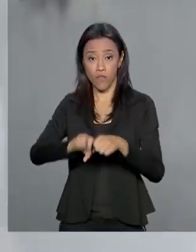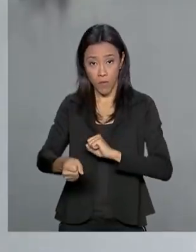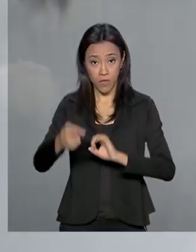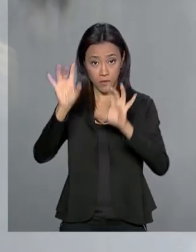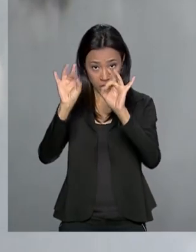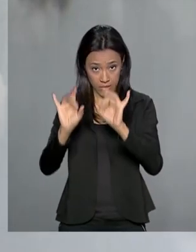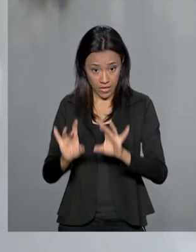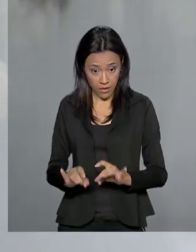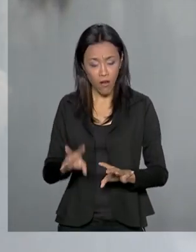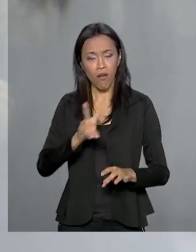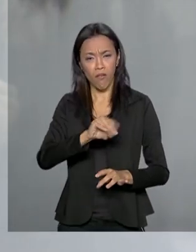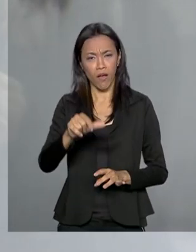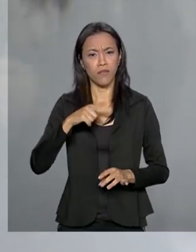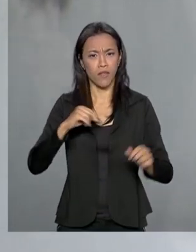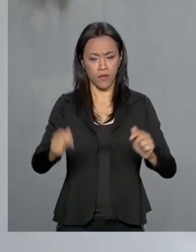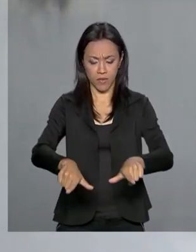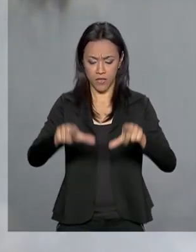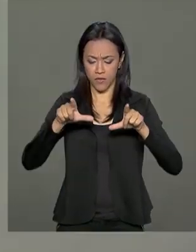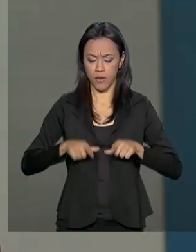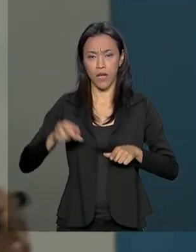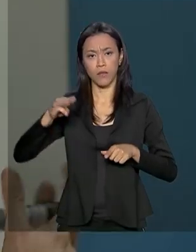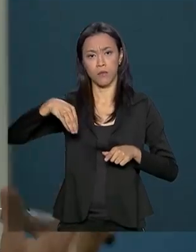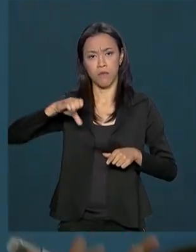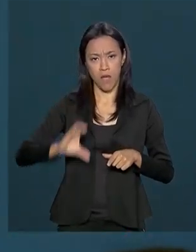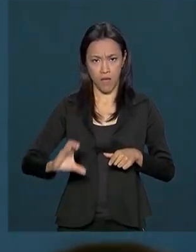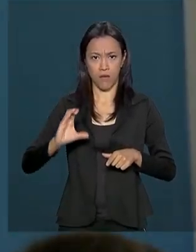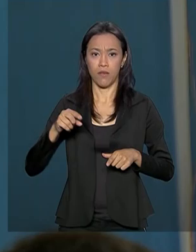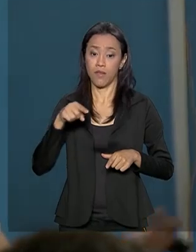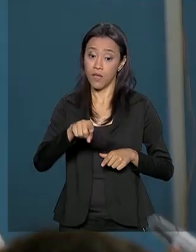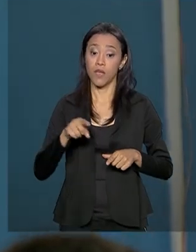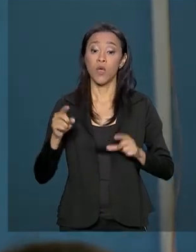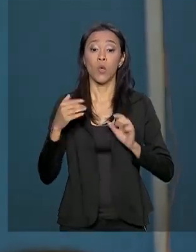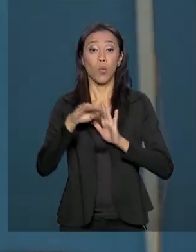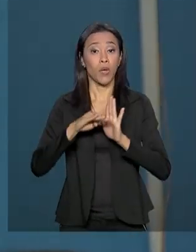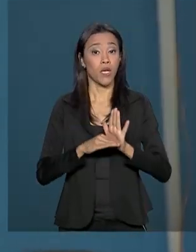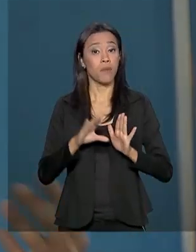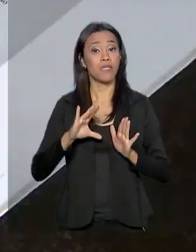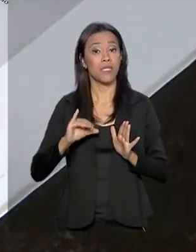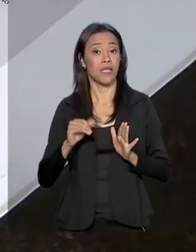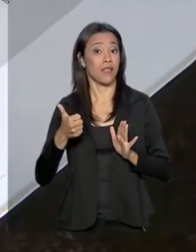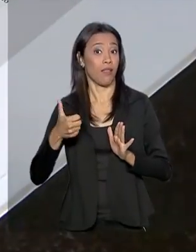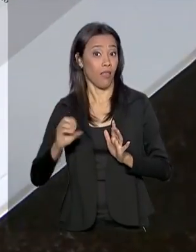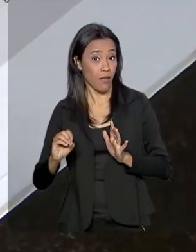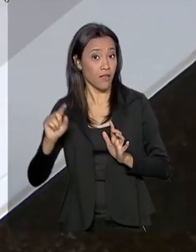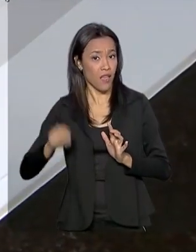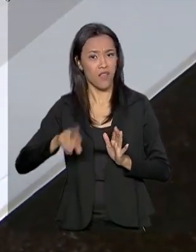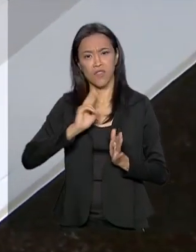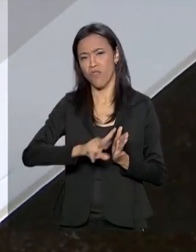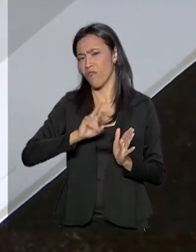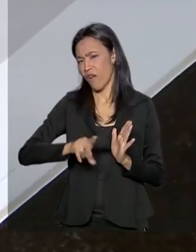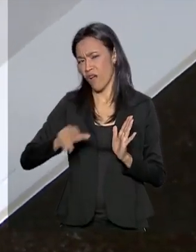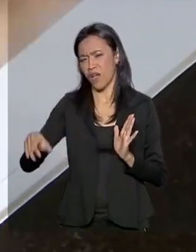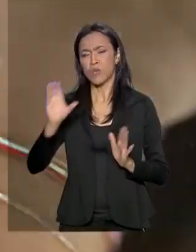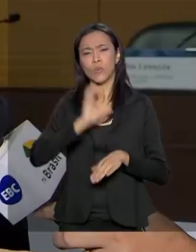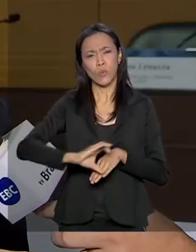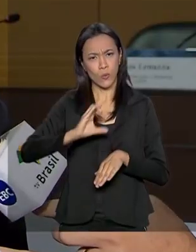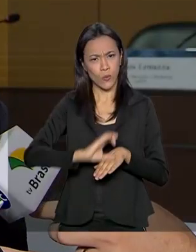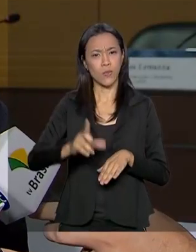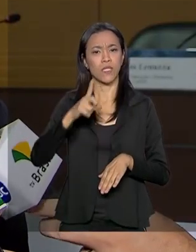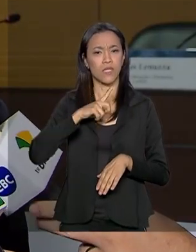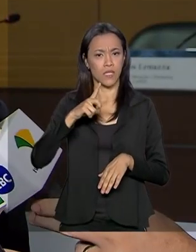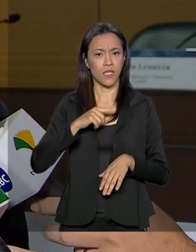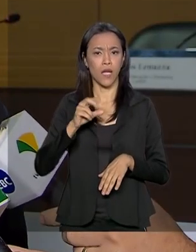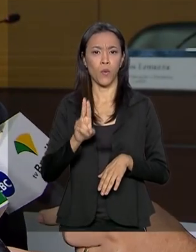receberá certificado do Ministério da Educação. O Ciência é 10 é um dos diversos cursos da Universidade Aberta do Brasil. A